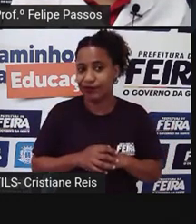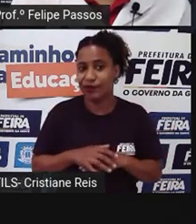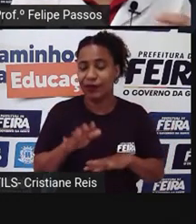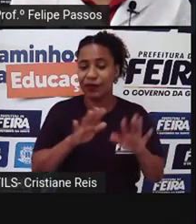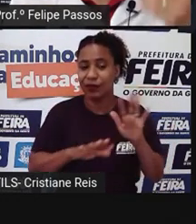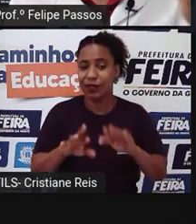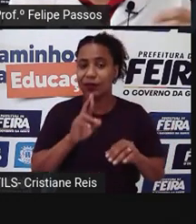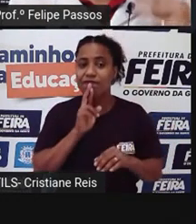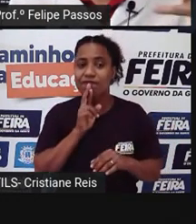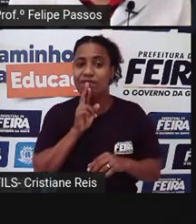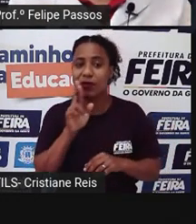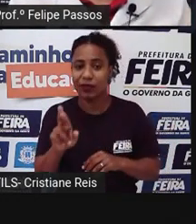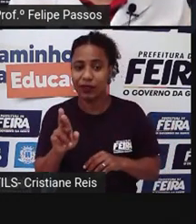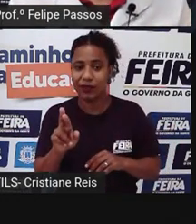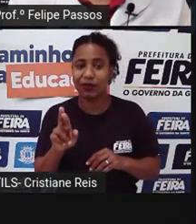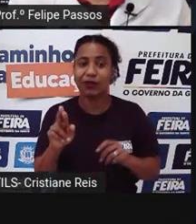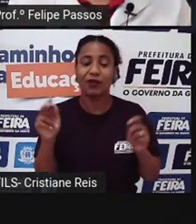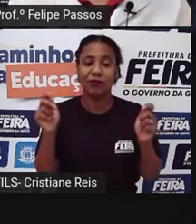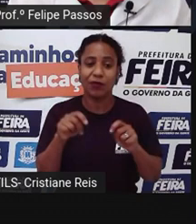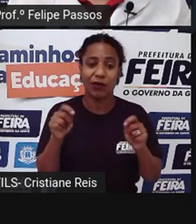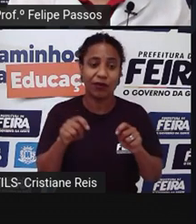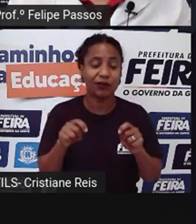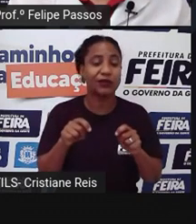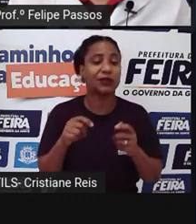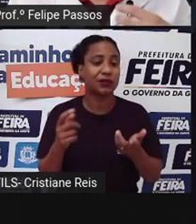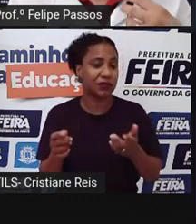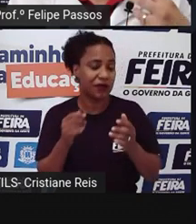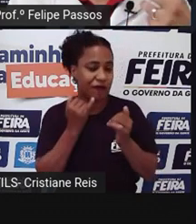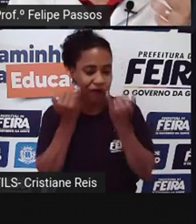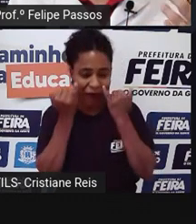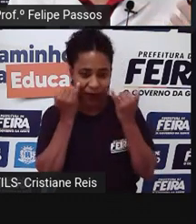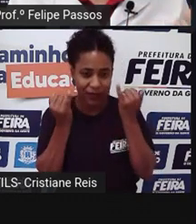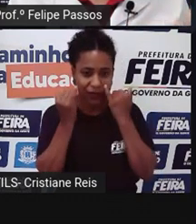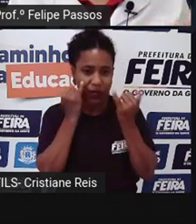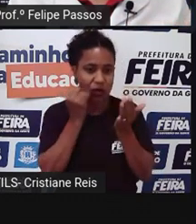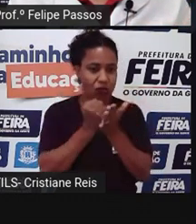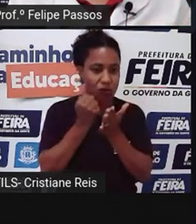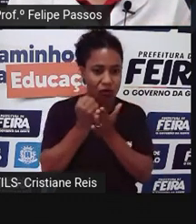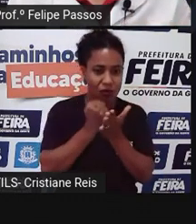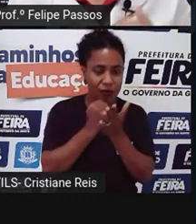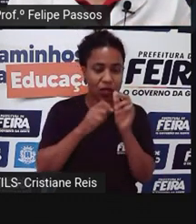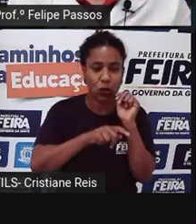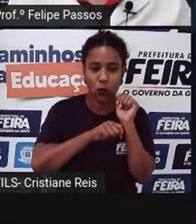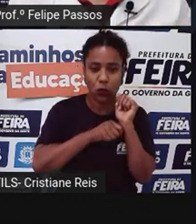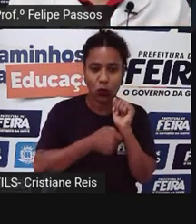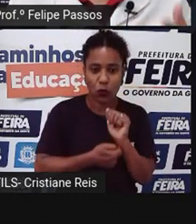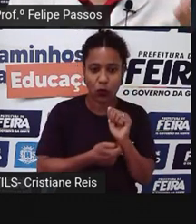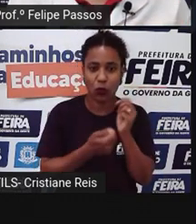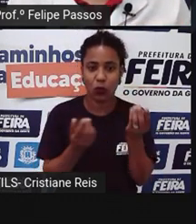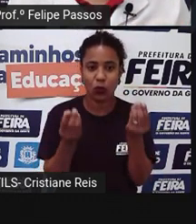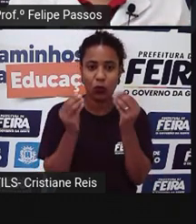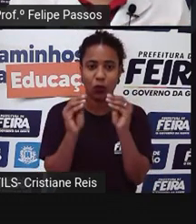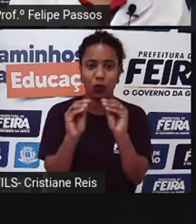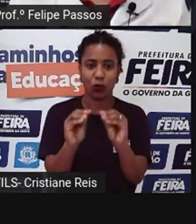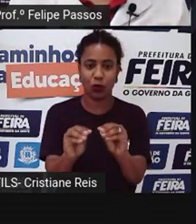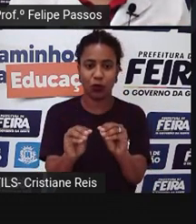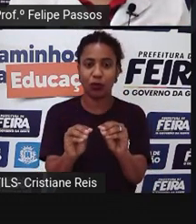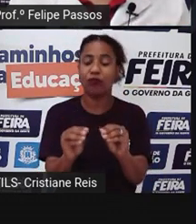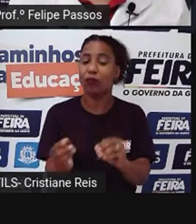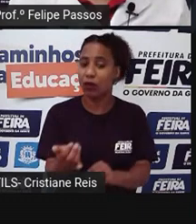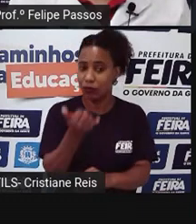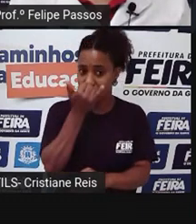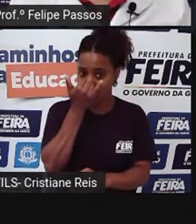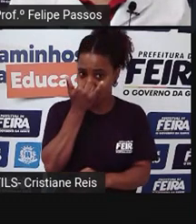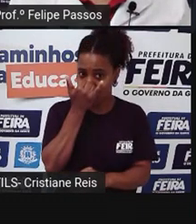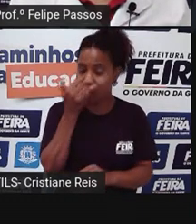você responde também, que você pode estar cedendo dados seus, você pode estar falando informações da sua vida que podem te prejudicar também,